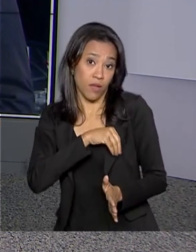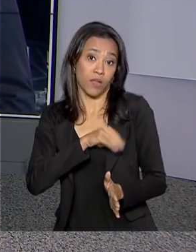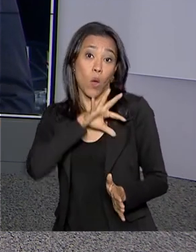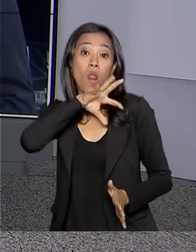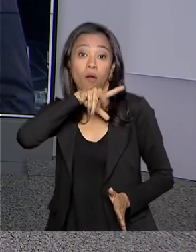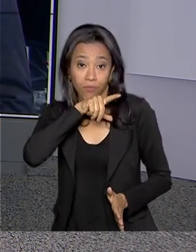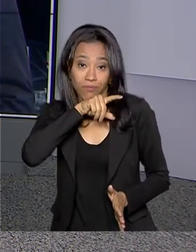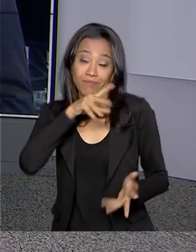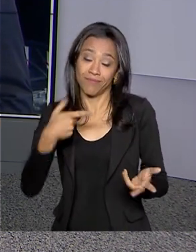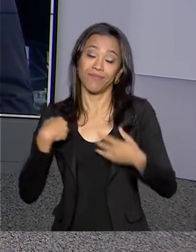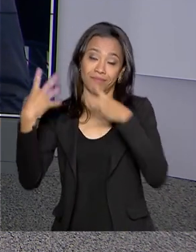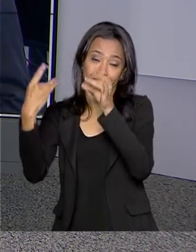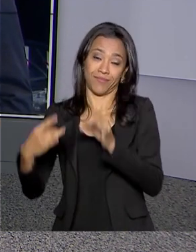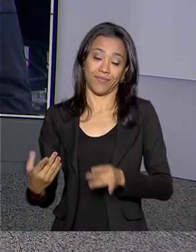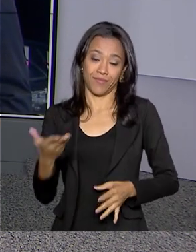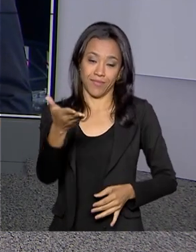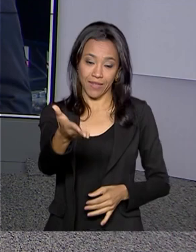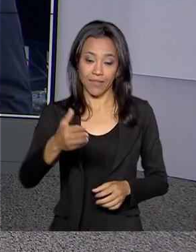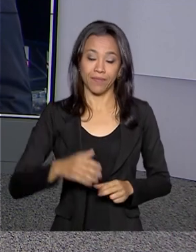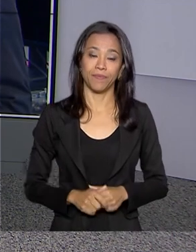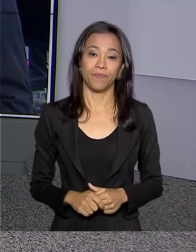detalhes pra gente. Bom dia, Ricardo.